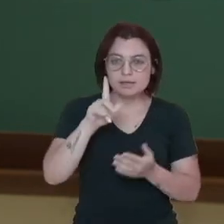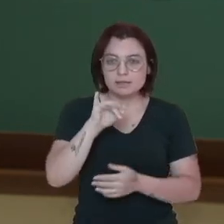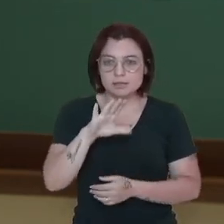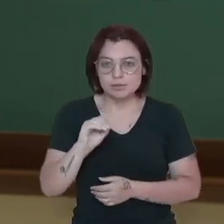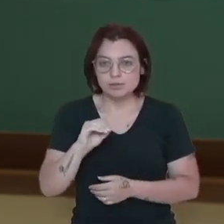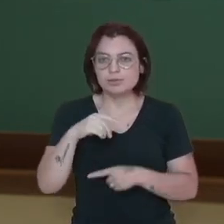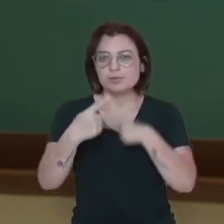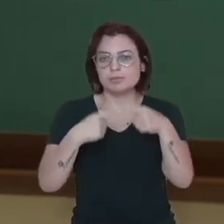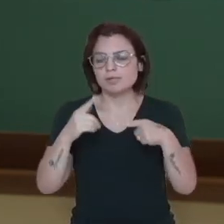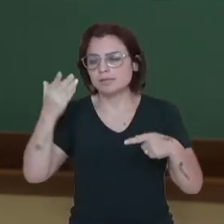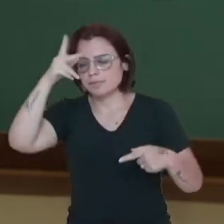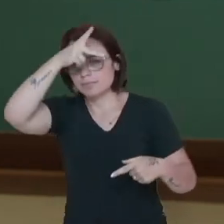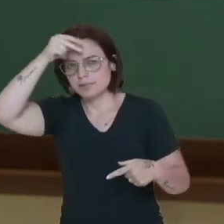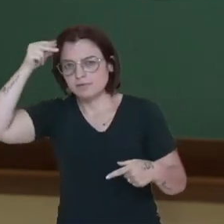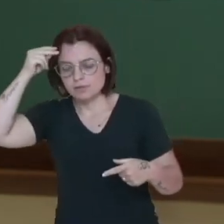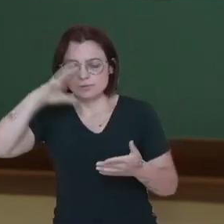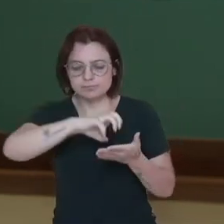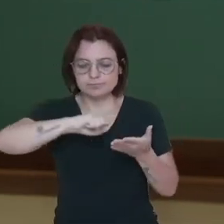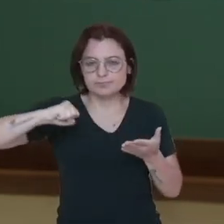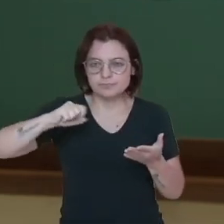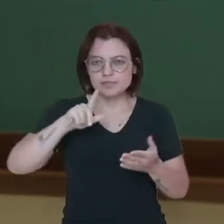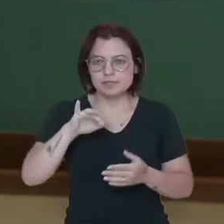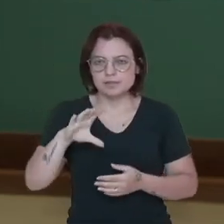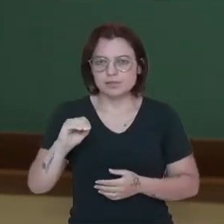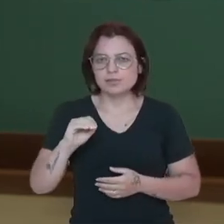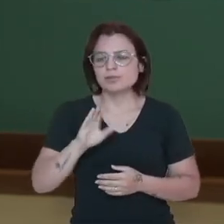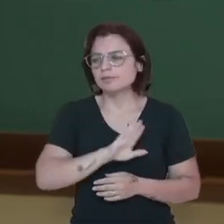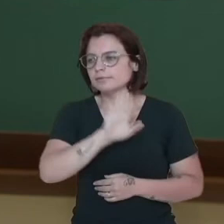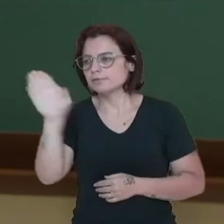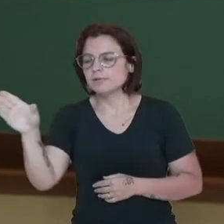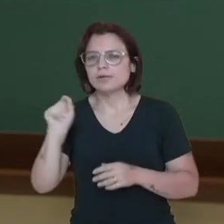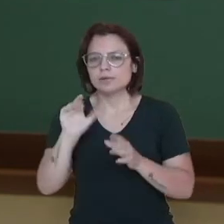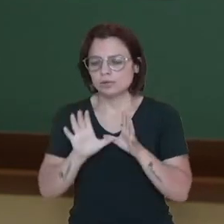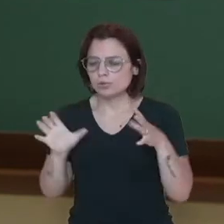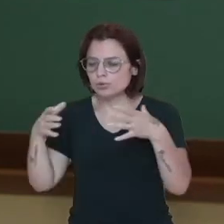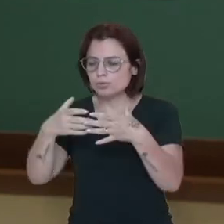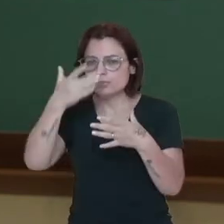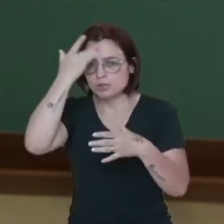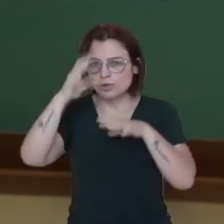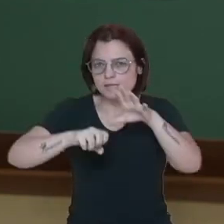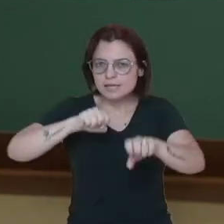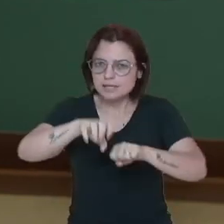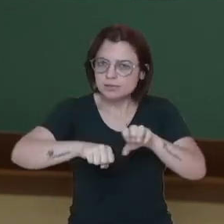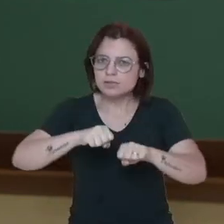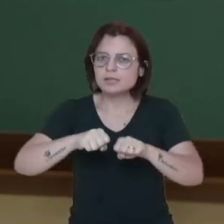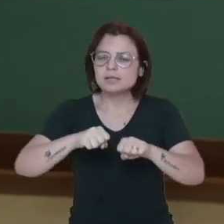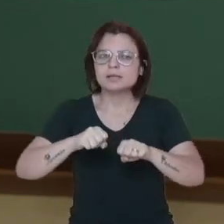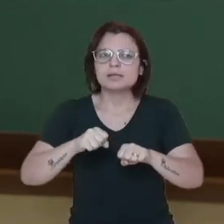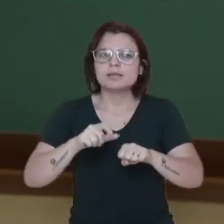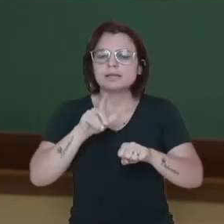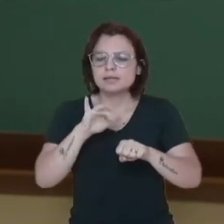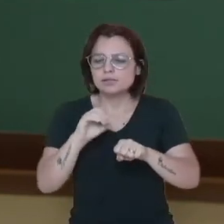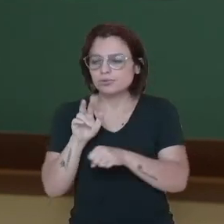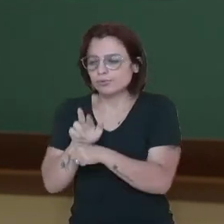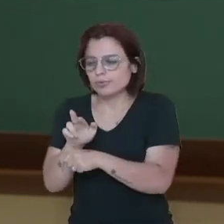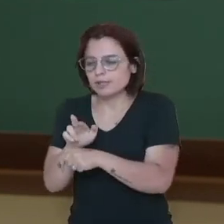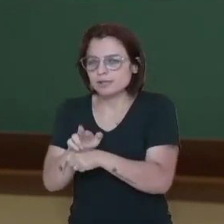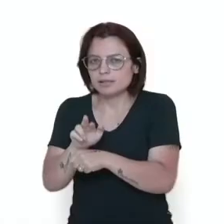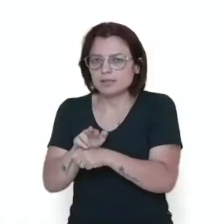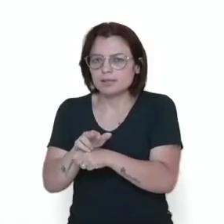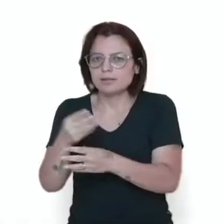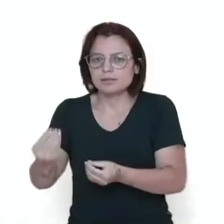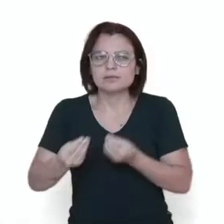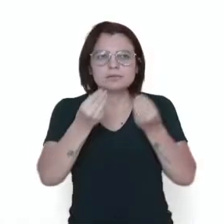em cooperativas de catadores, depois esse material é transportado para uma indústria de reciclagem